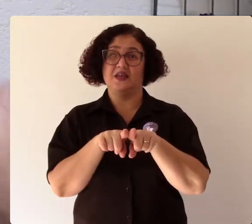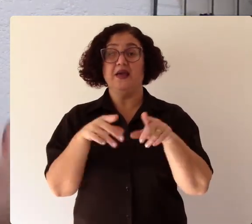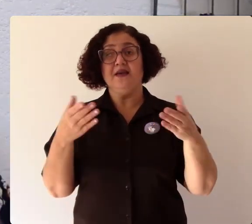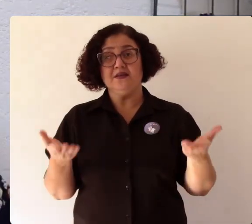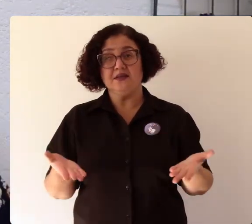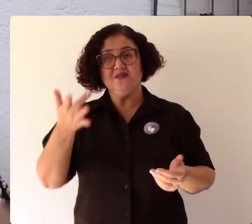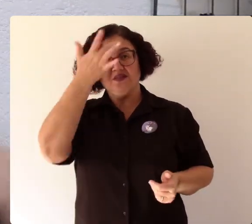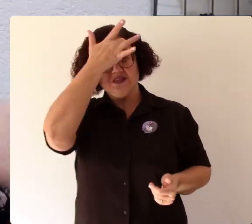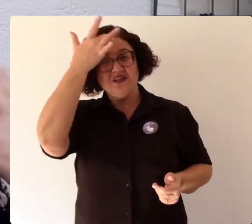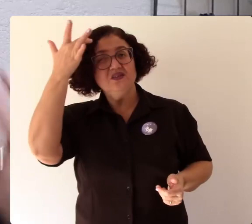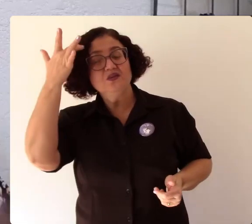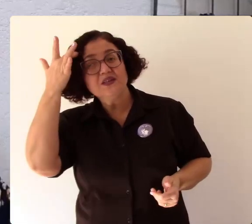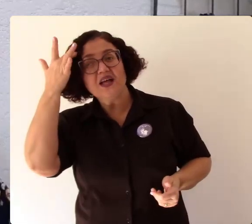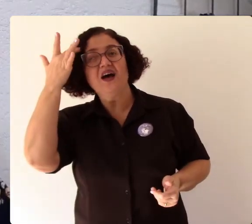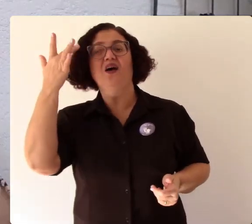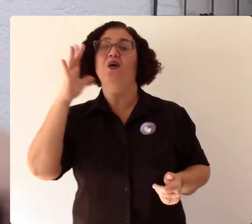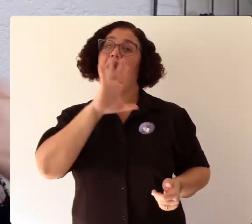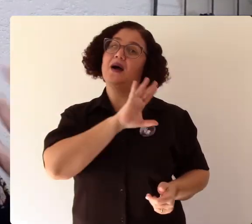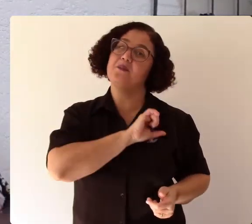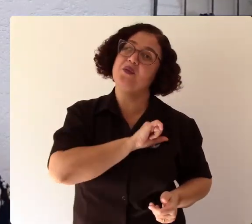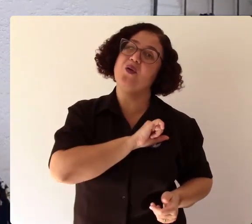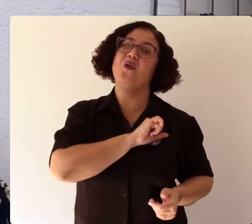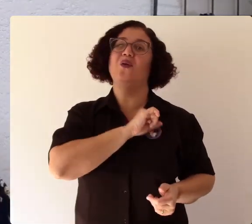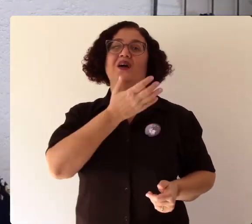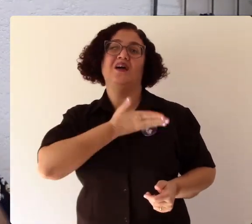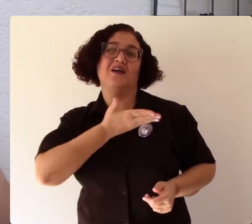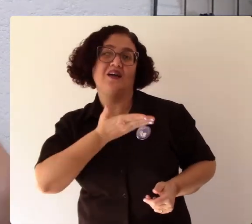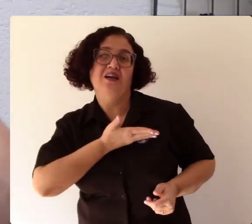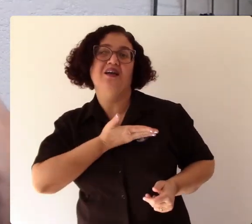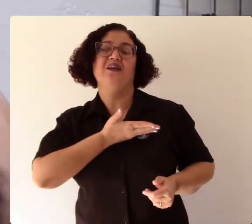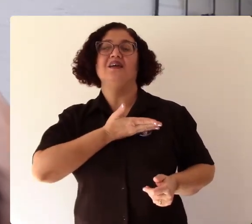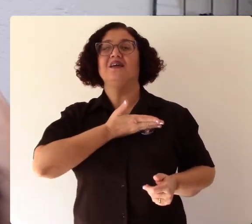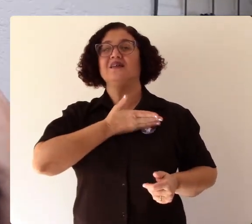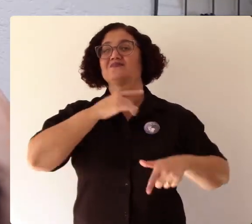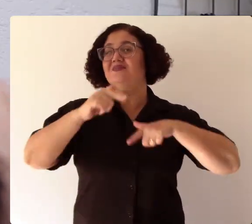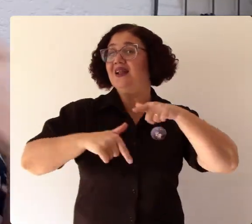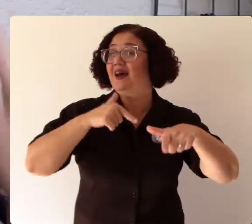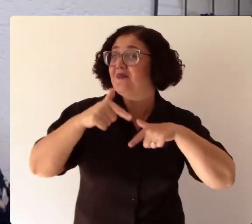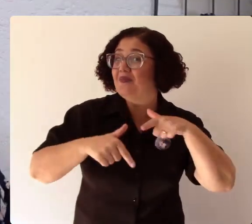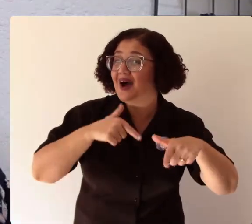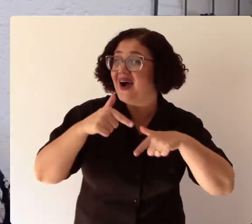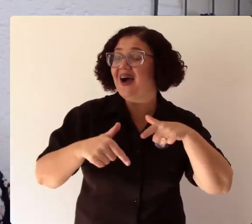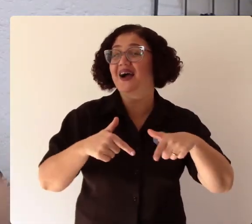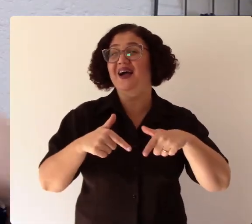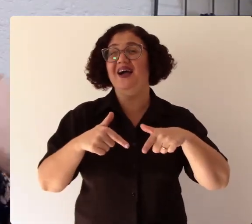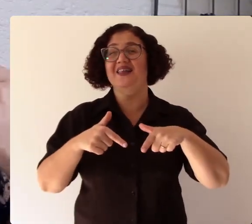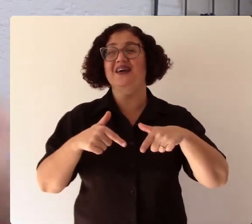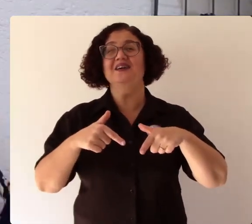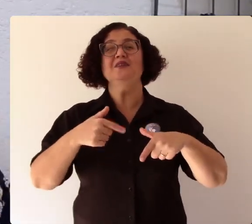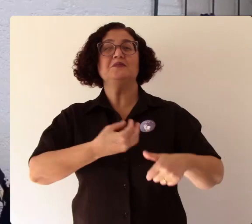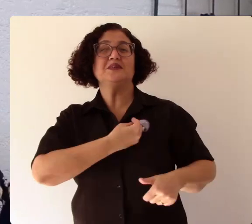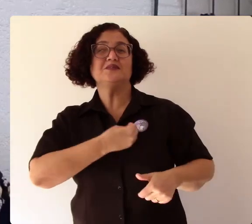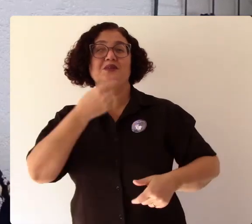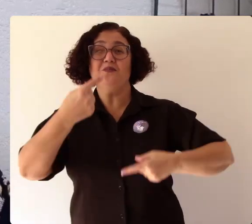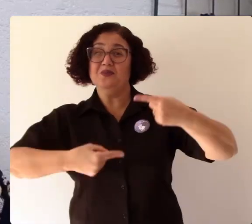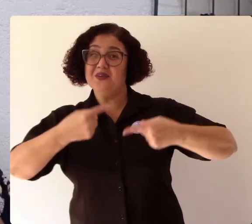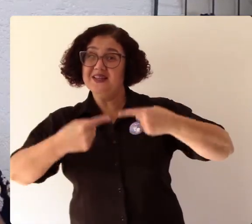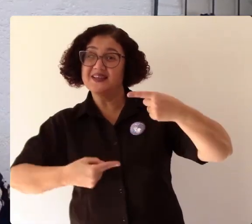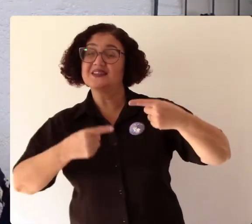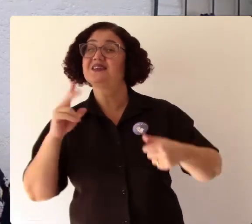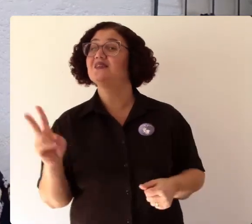implica os amores os afetos o trabalho é a participação política os valores